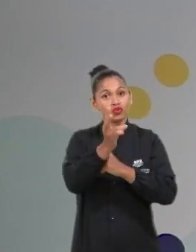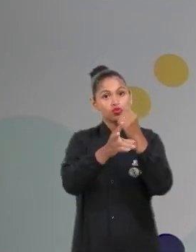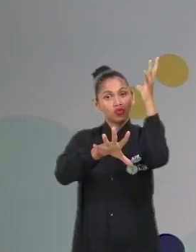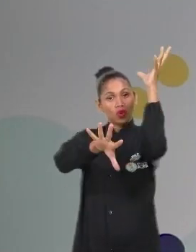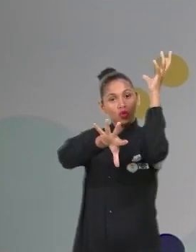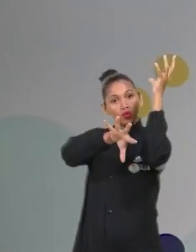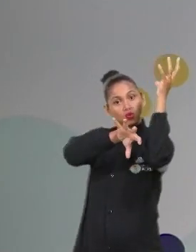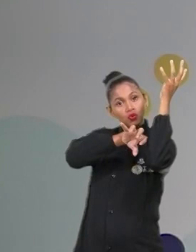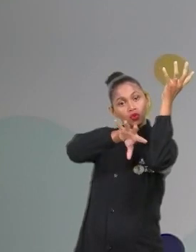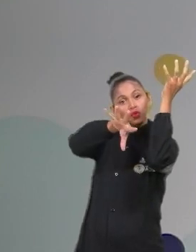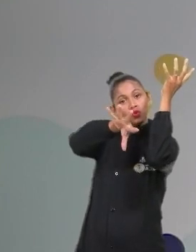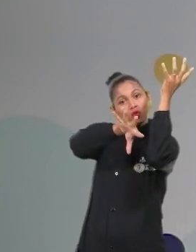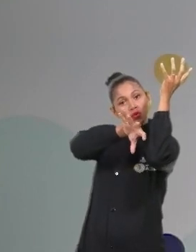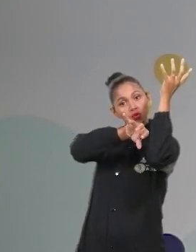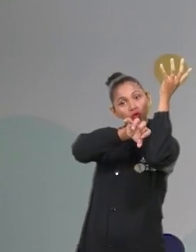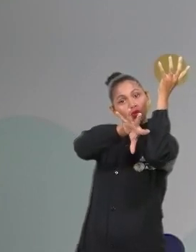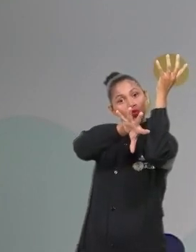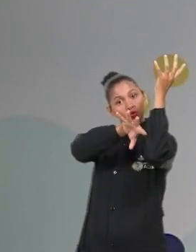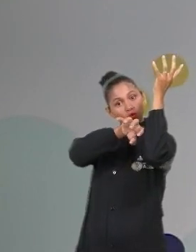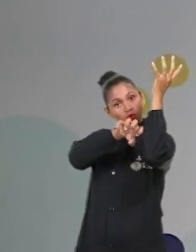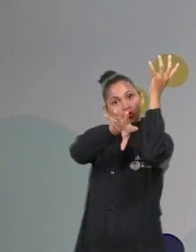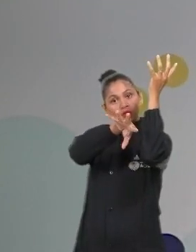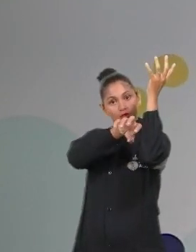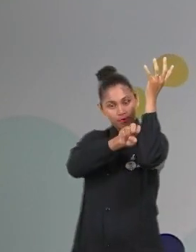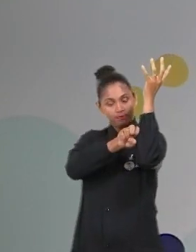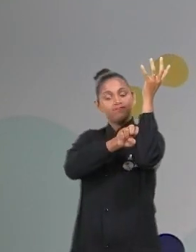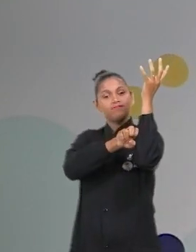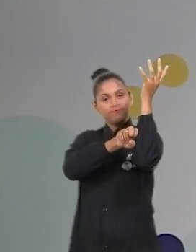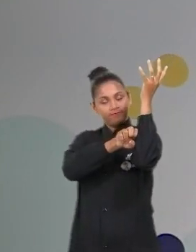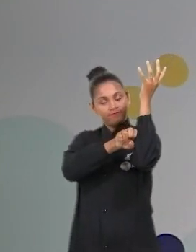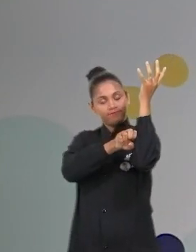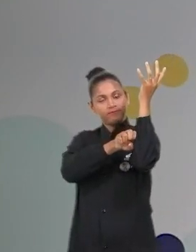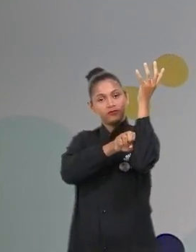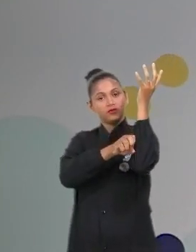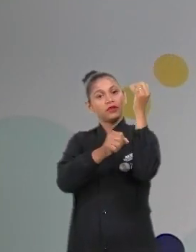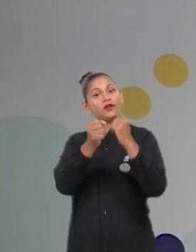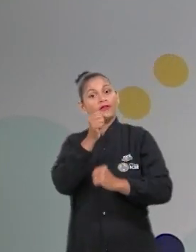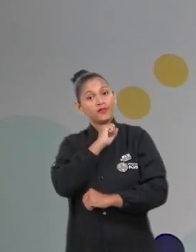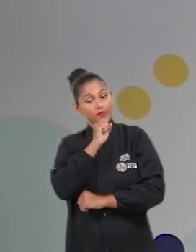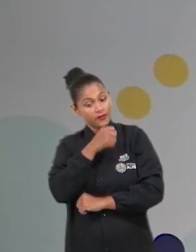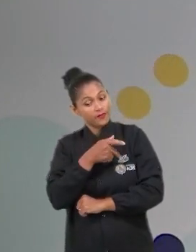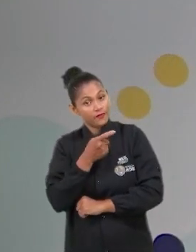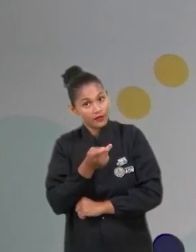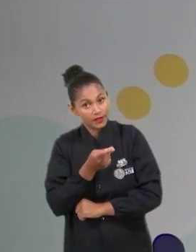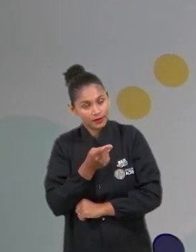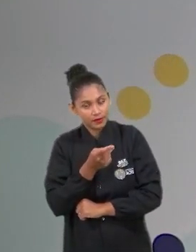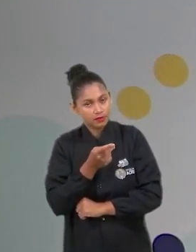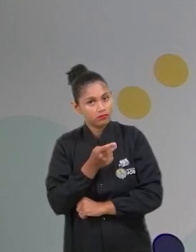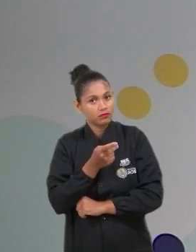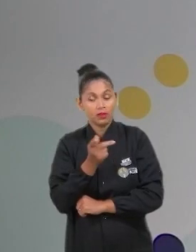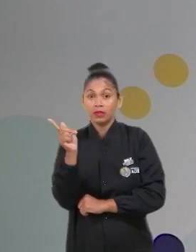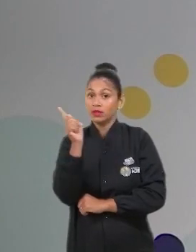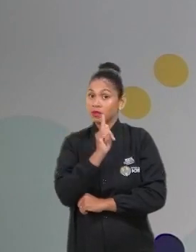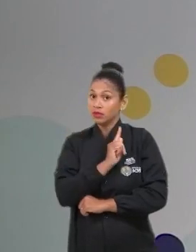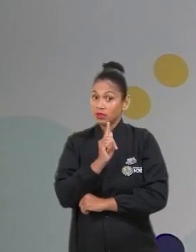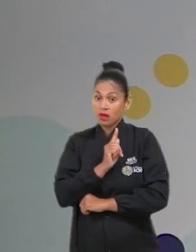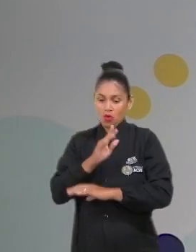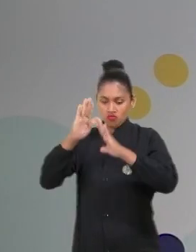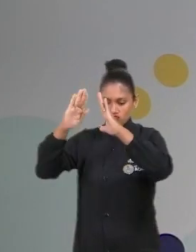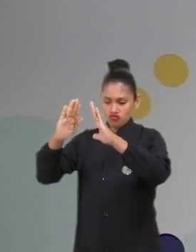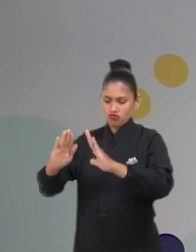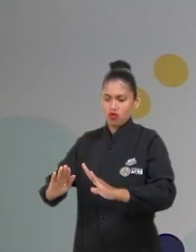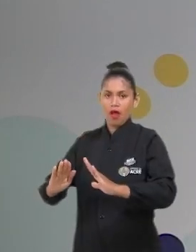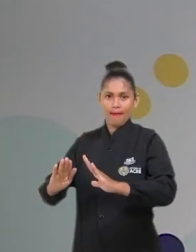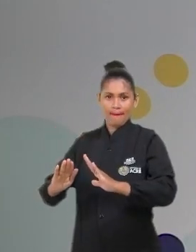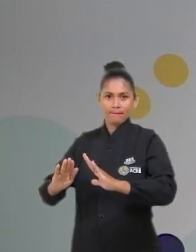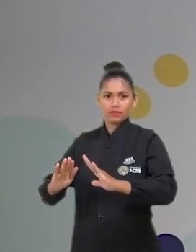vovó não estava errada. Então, não é bom deixar uma plantinha num quarto. Mas isso é só